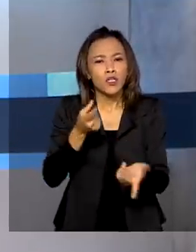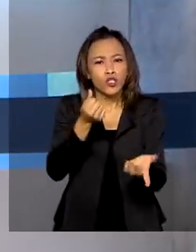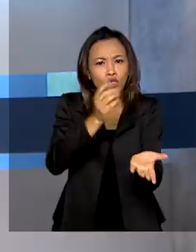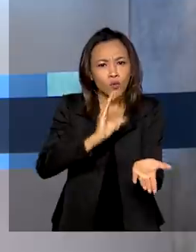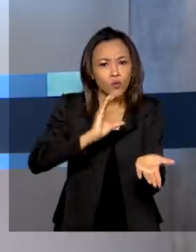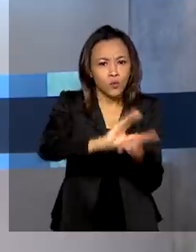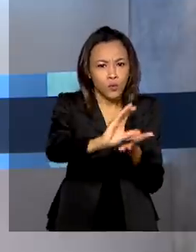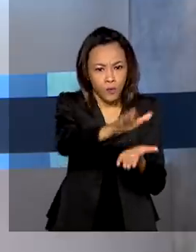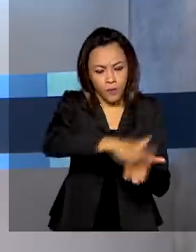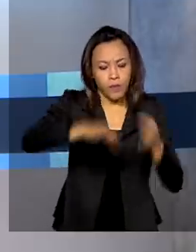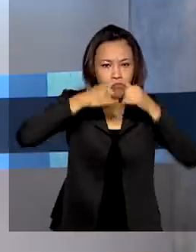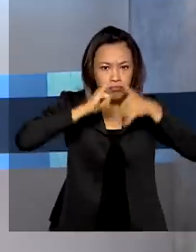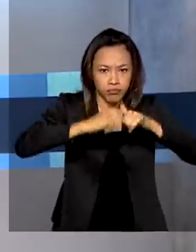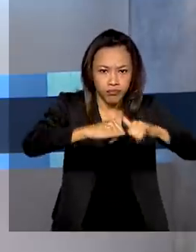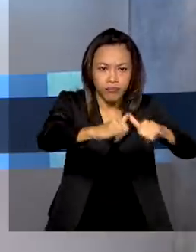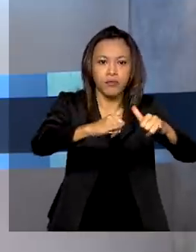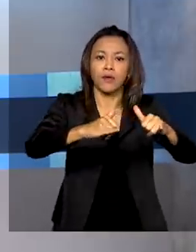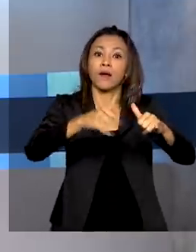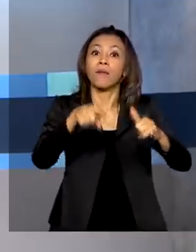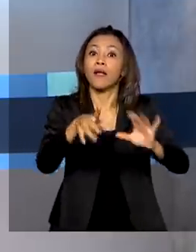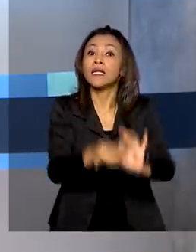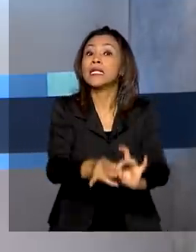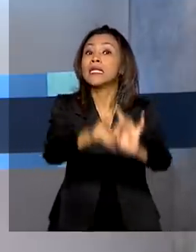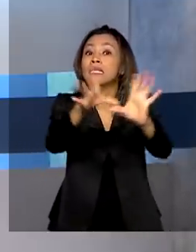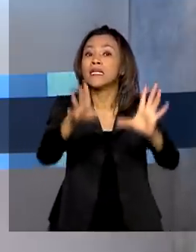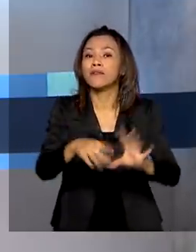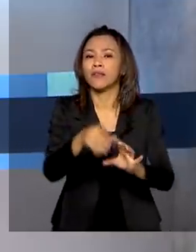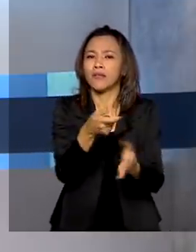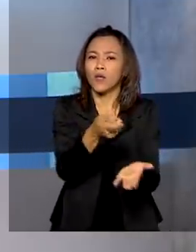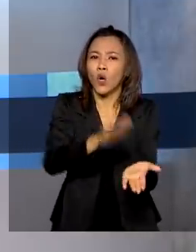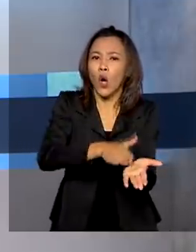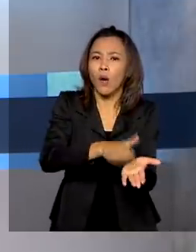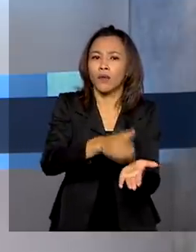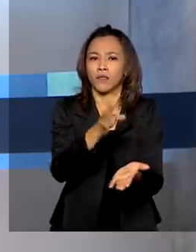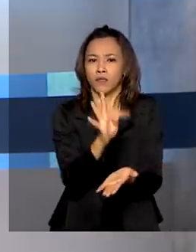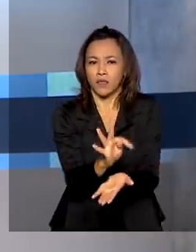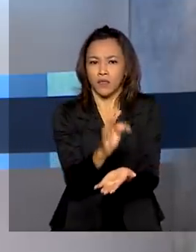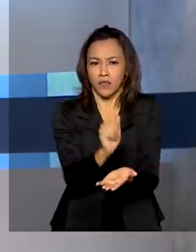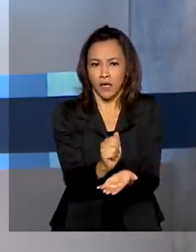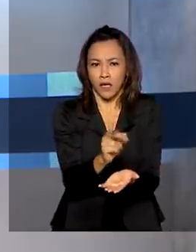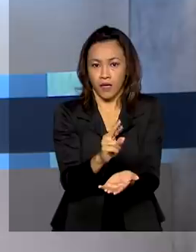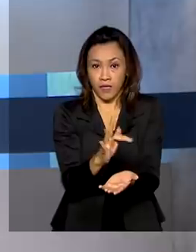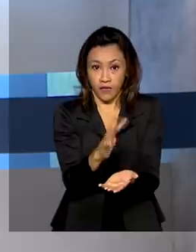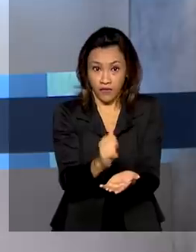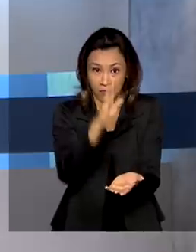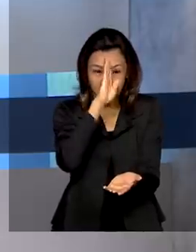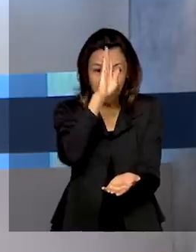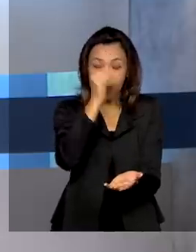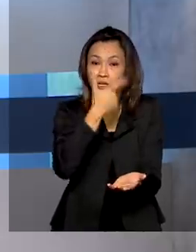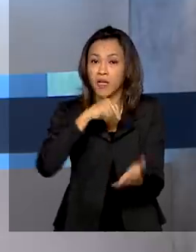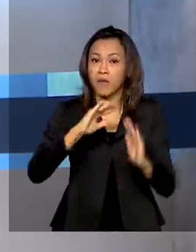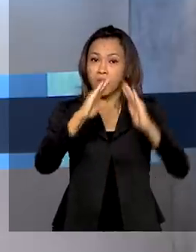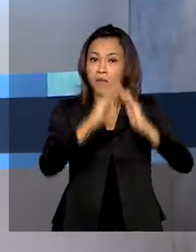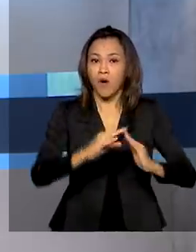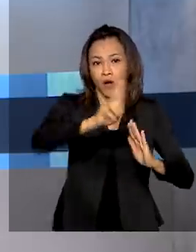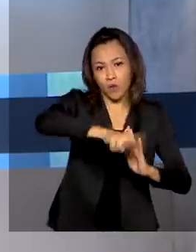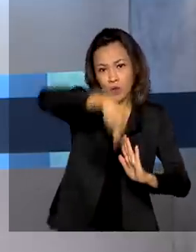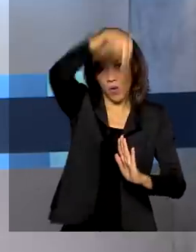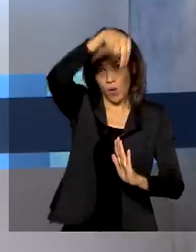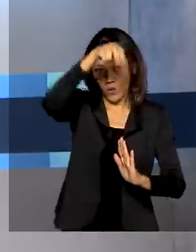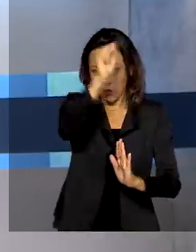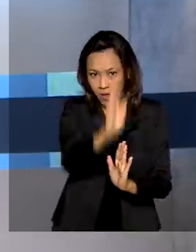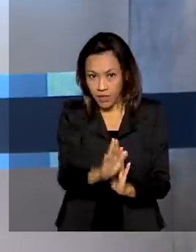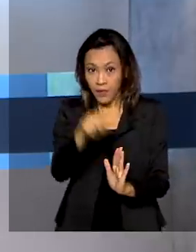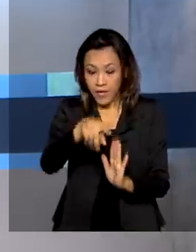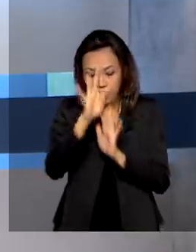para permitir alívio tarifário aos consumidores, principalmente os da região norte. Além disso, o texto